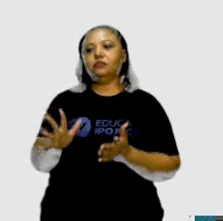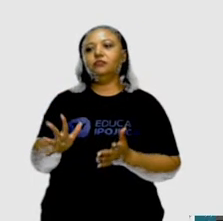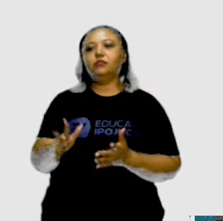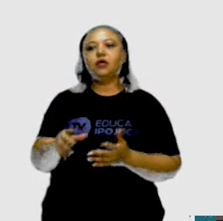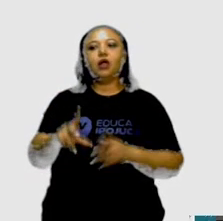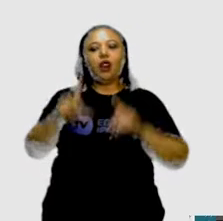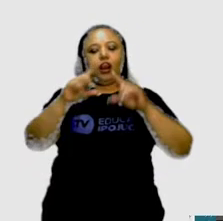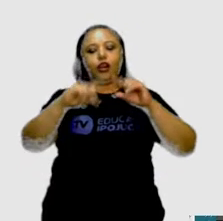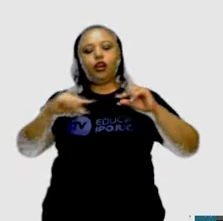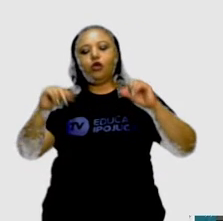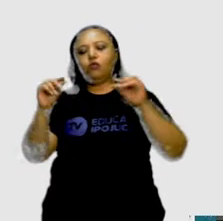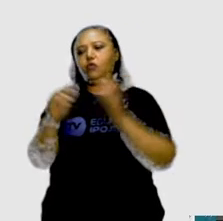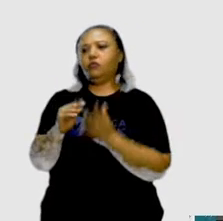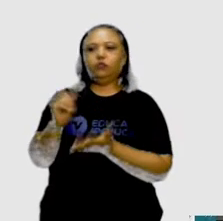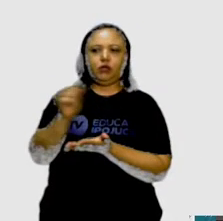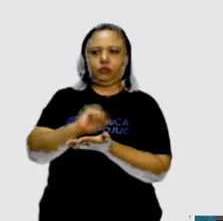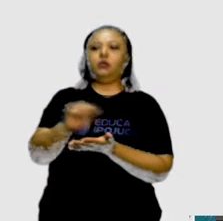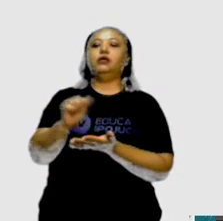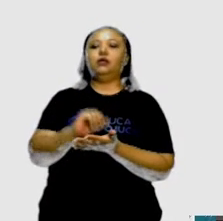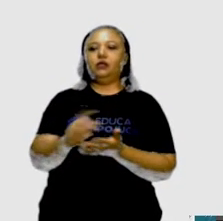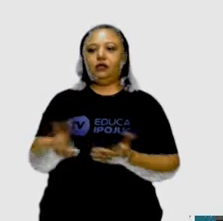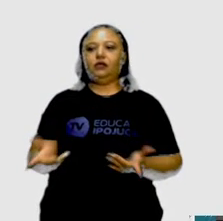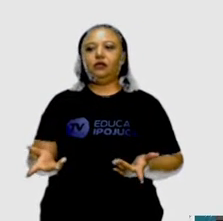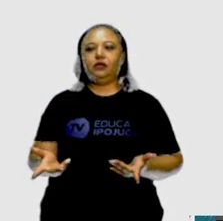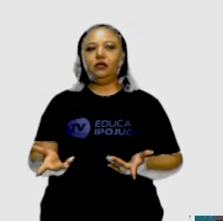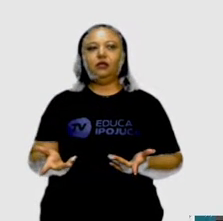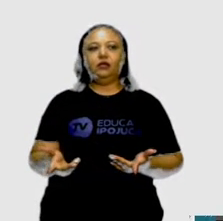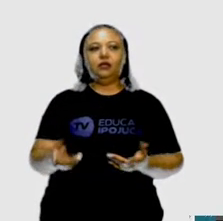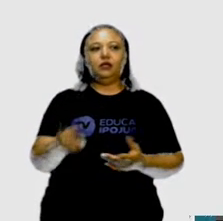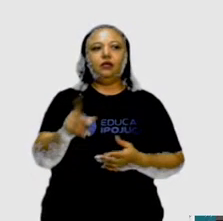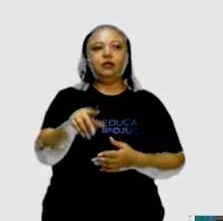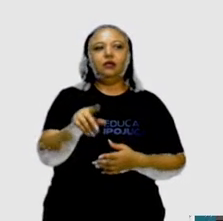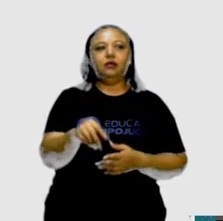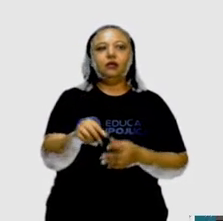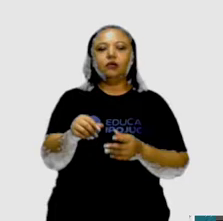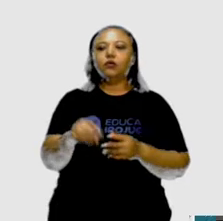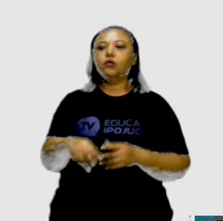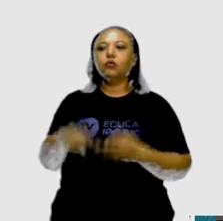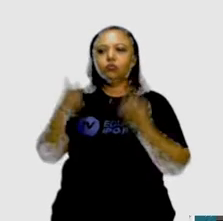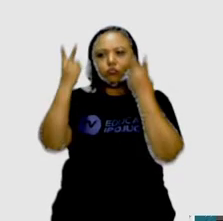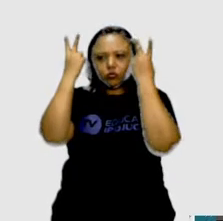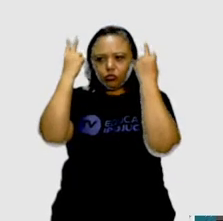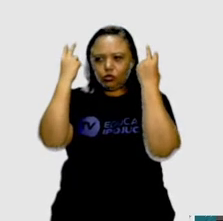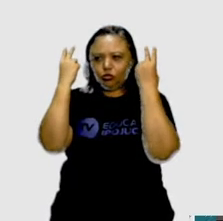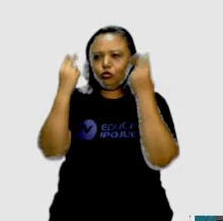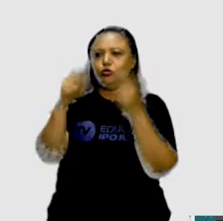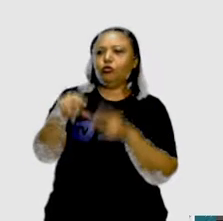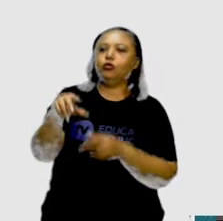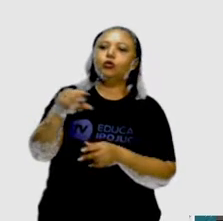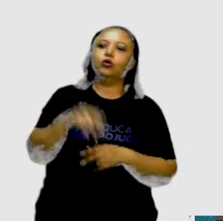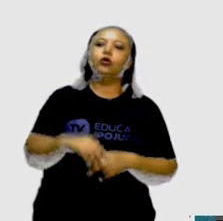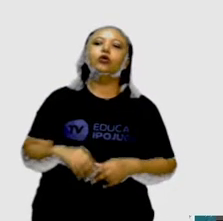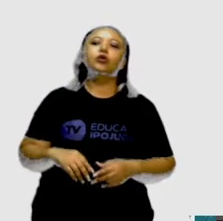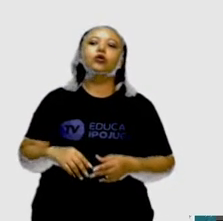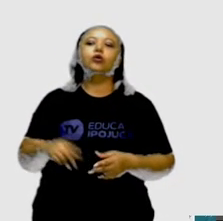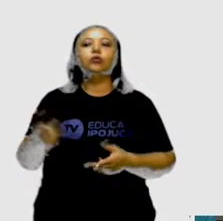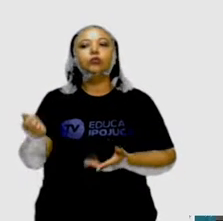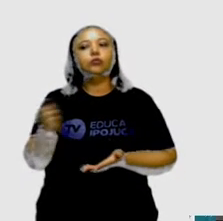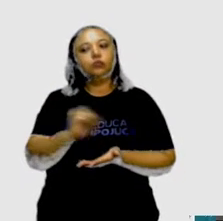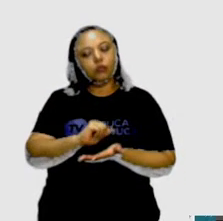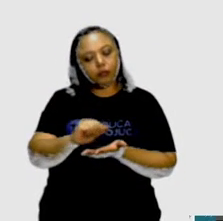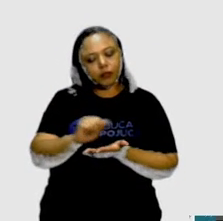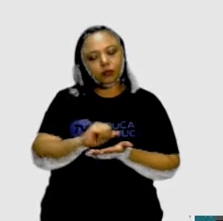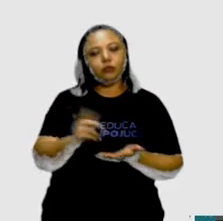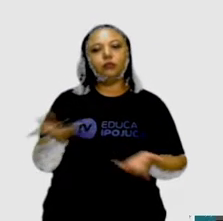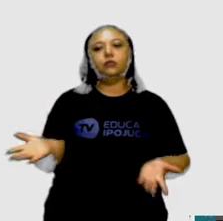uma lua ali no canto, uma orelhinha de coelho, tem uma curva aqui embaixo. Pois é,